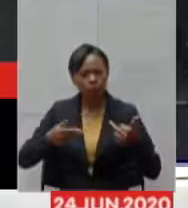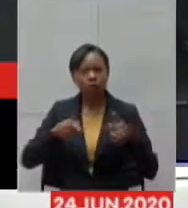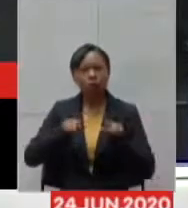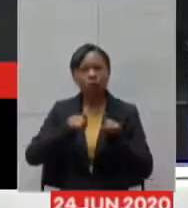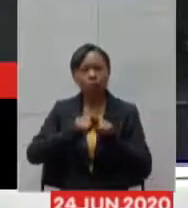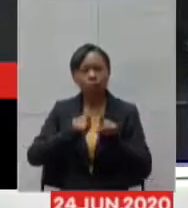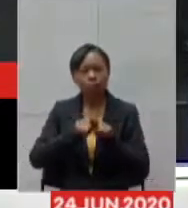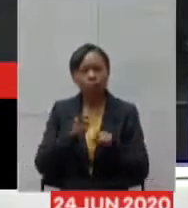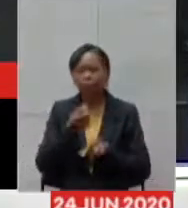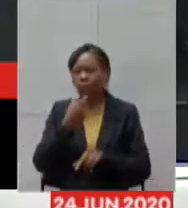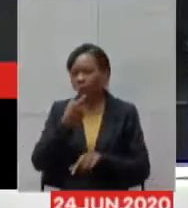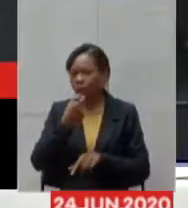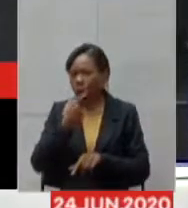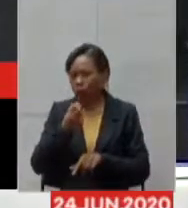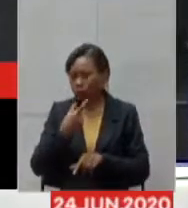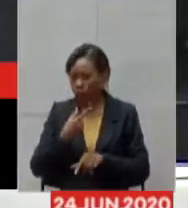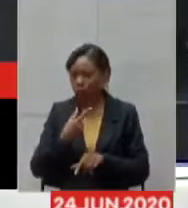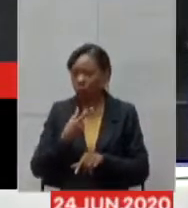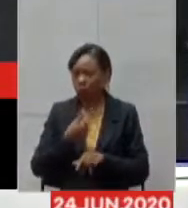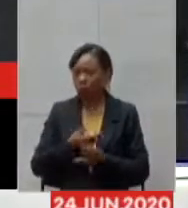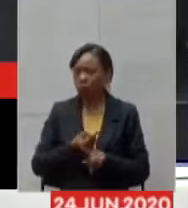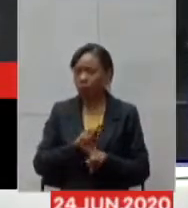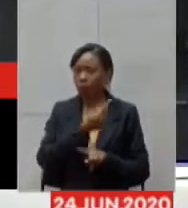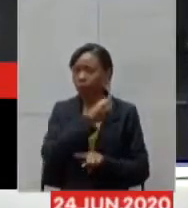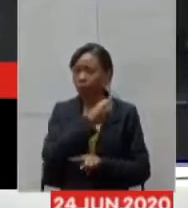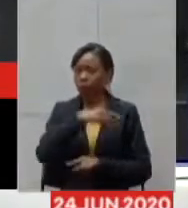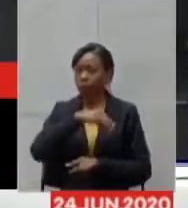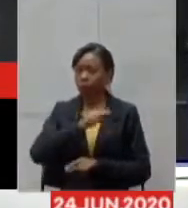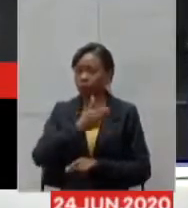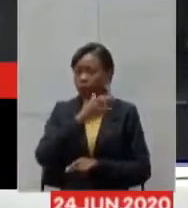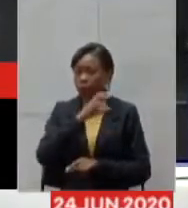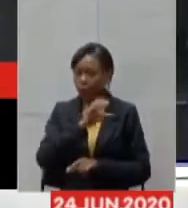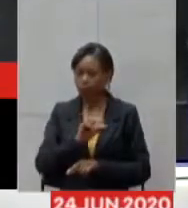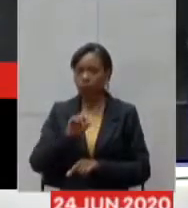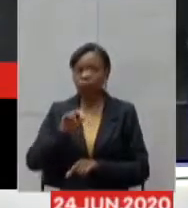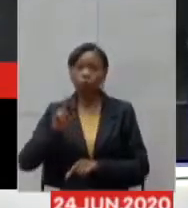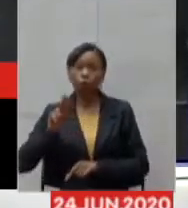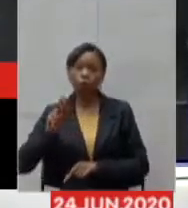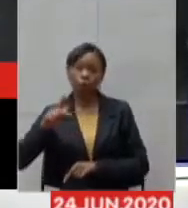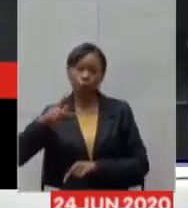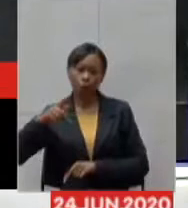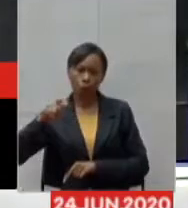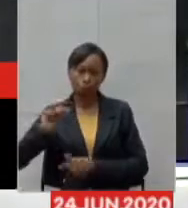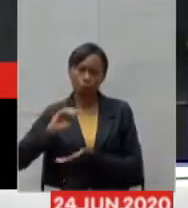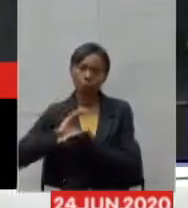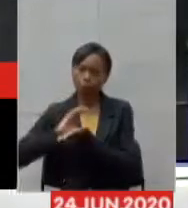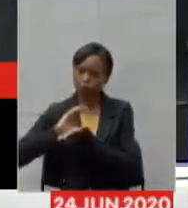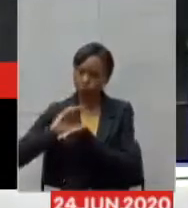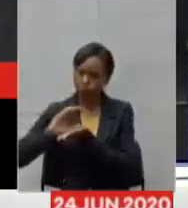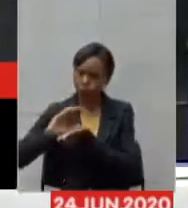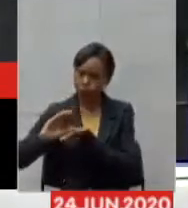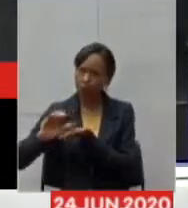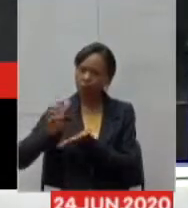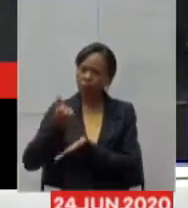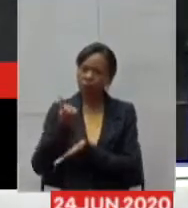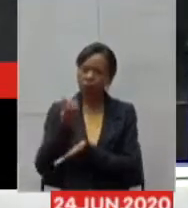fez essa transferência lá em março, e as UPAs receberam 61 milhões de reais, também com o mesmo objetivo. De uma